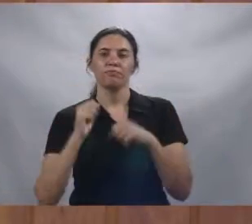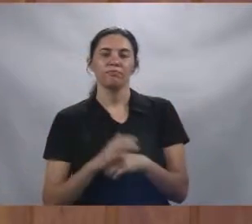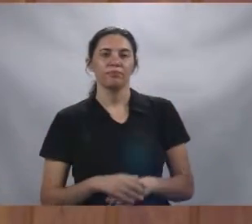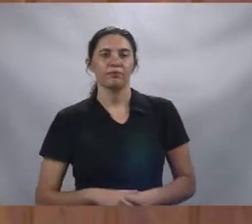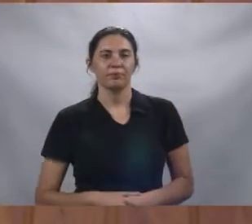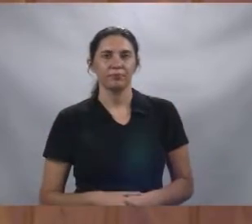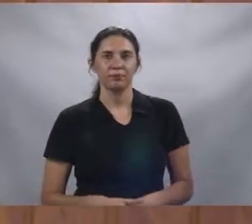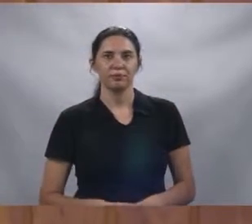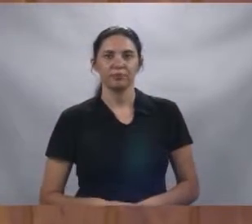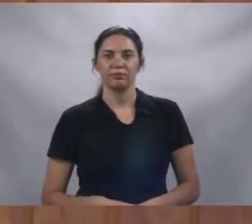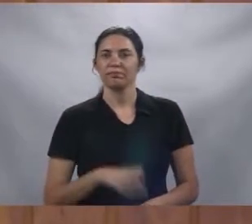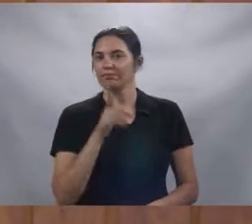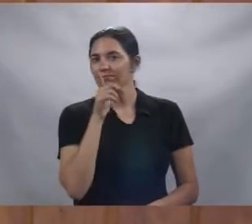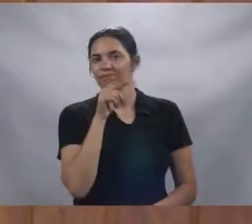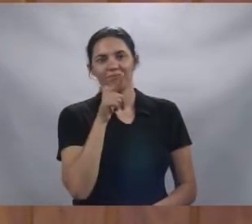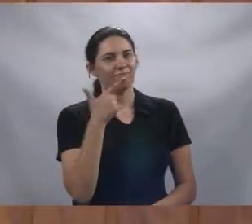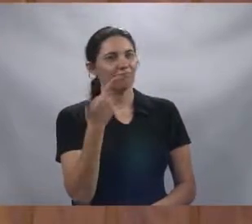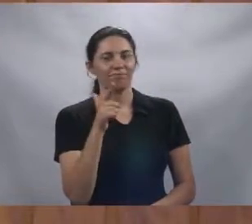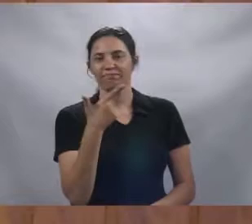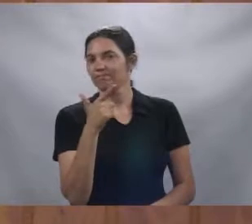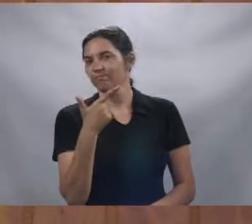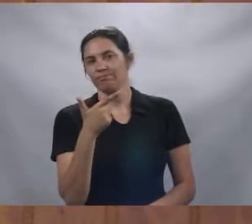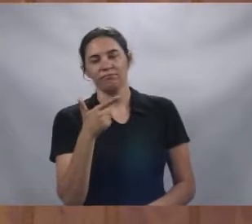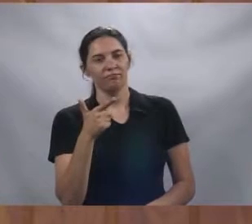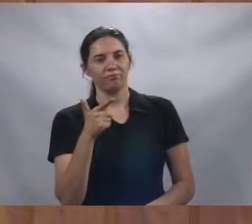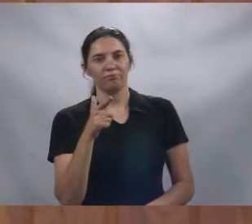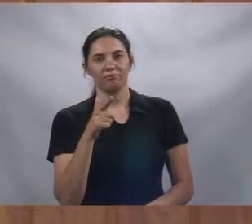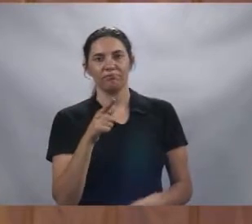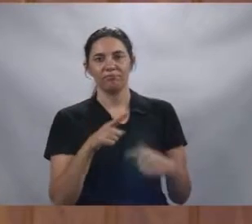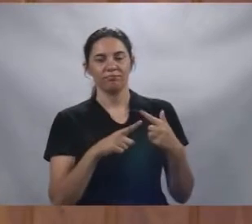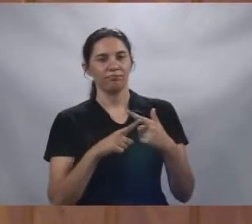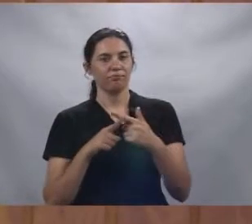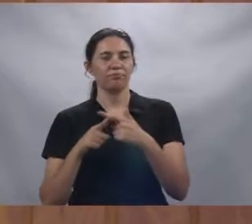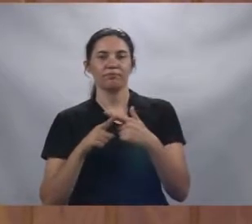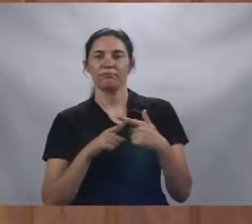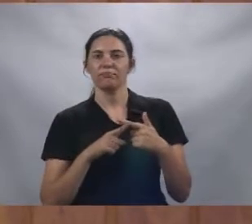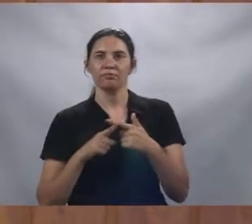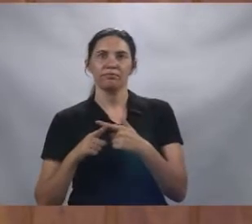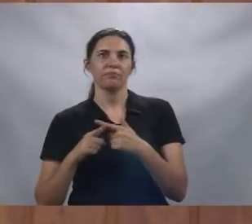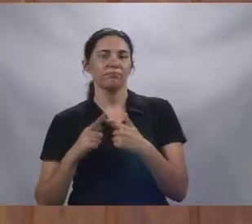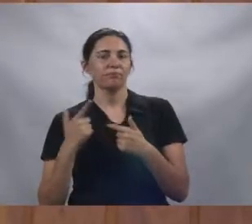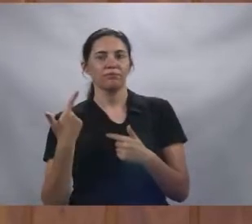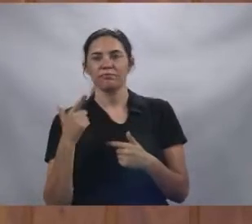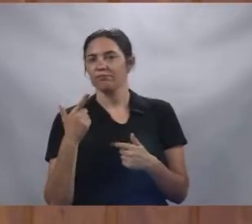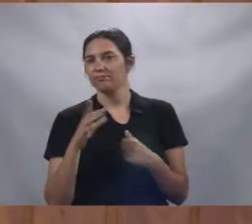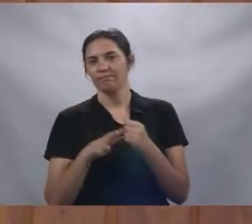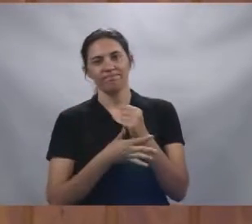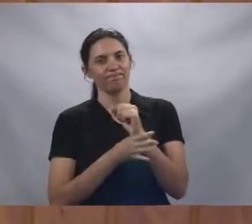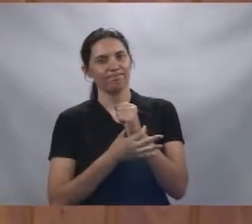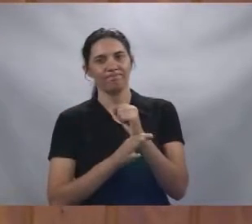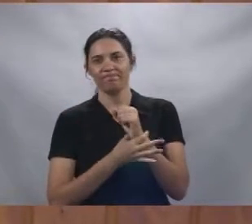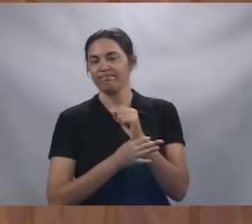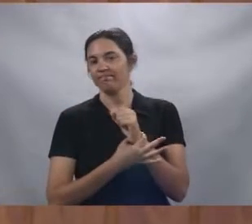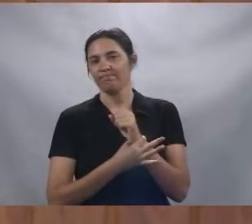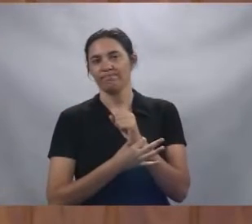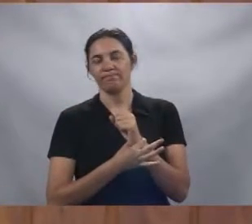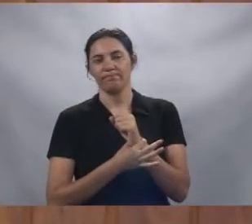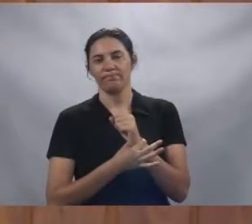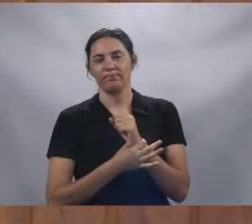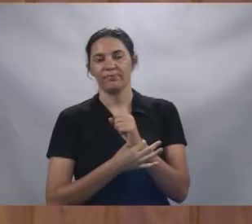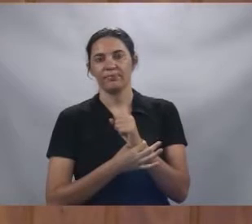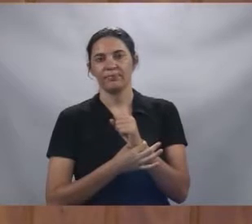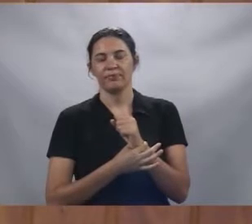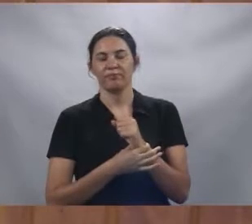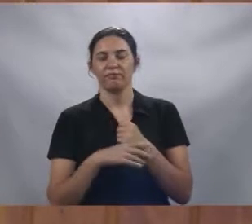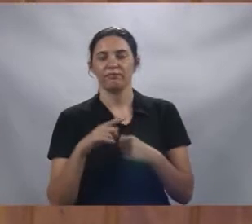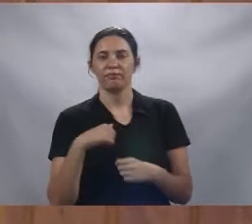sequer água lá no cemitério. Não tem segurança alguma. E